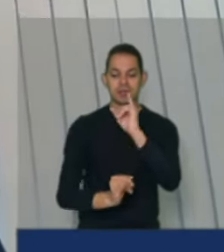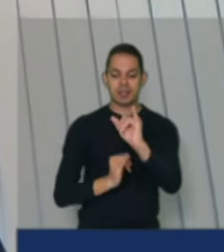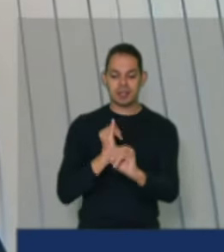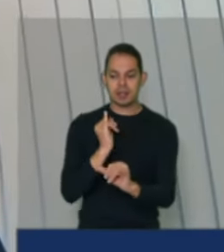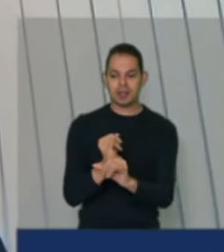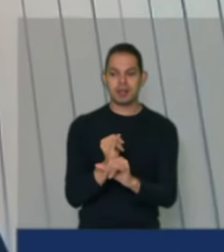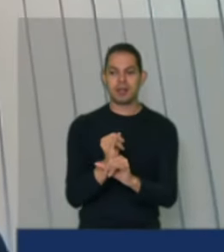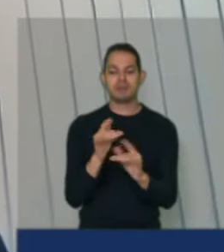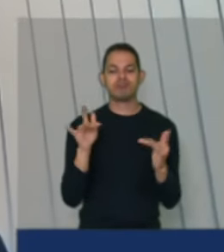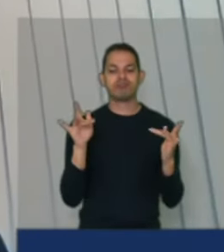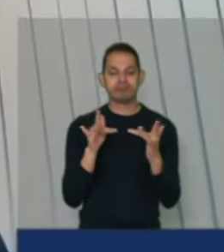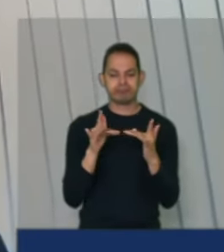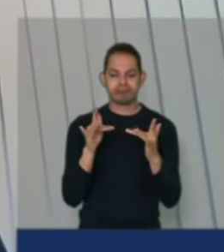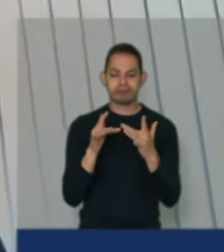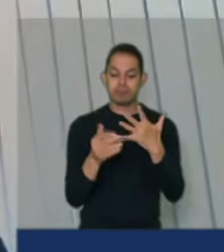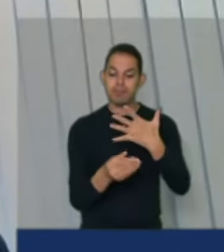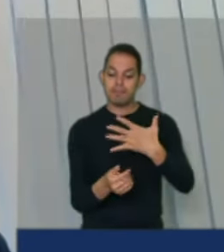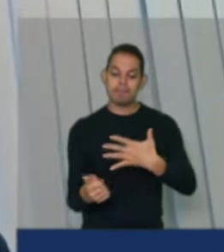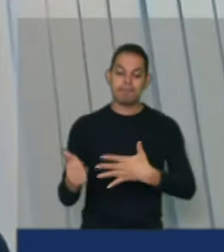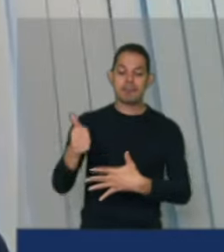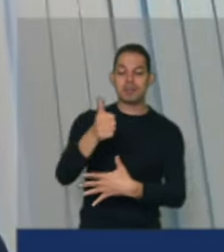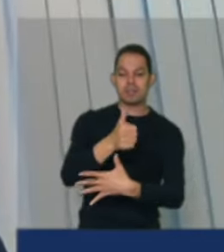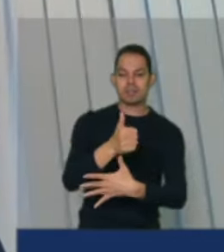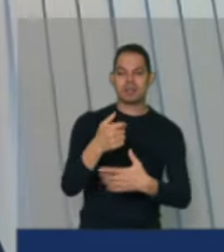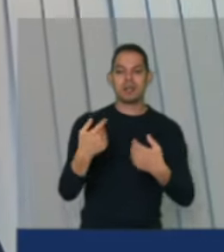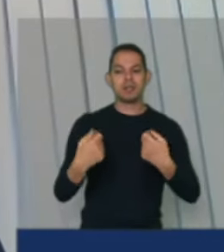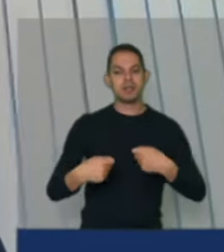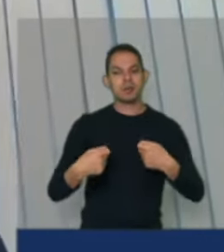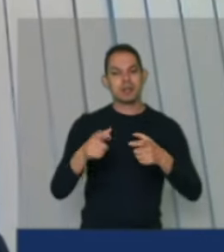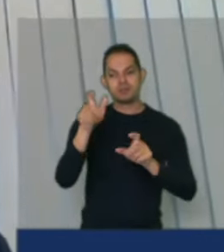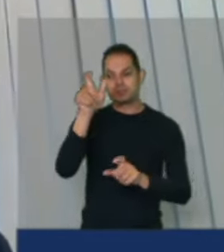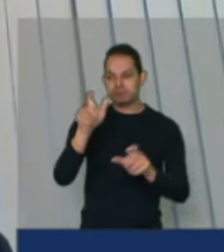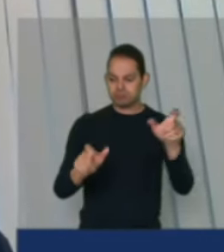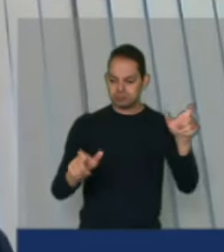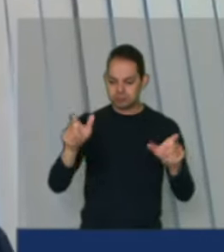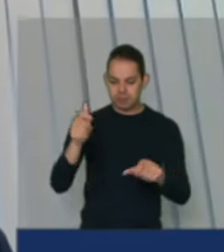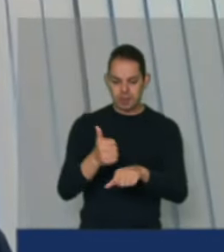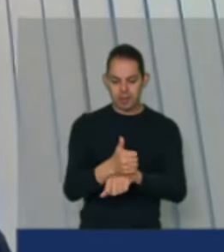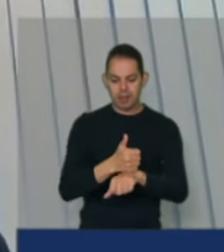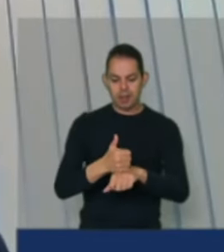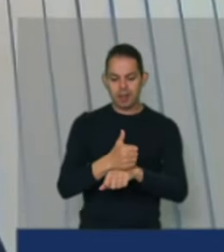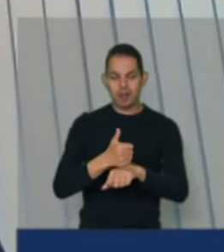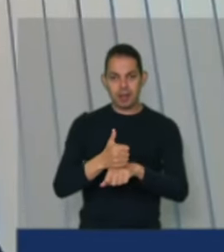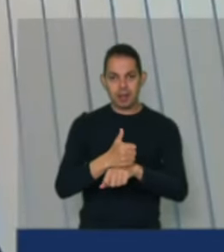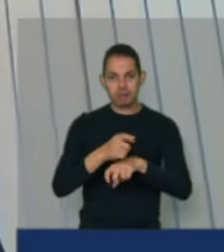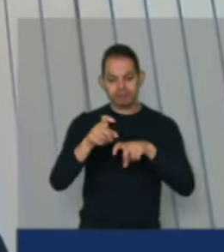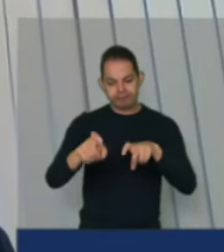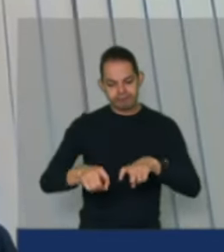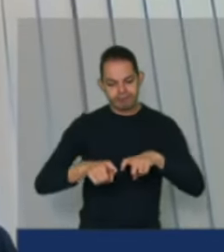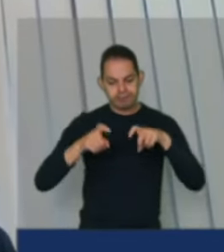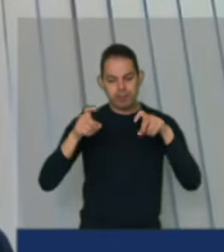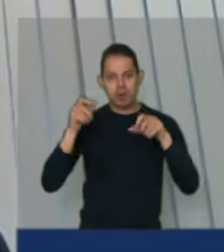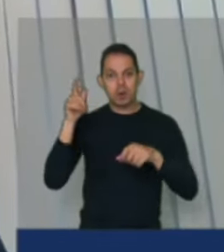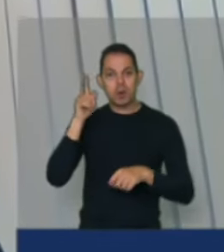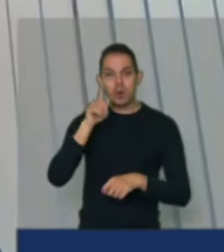priorizado para que esse produtor rural para que esse agricultor tenha acesso ao maior nível de